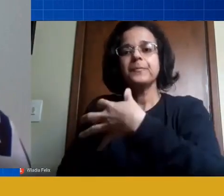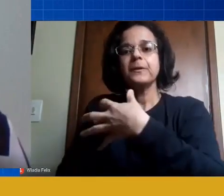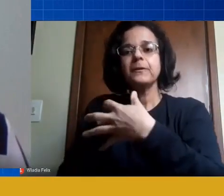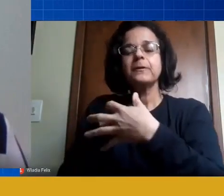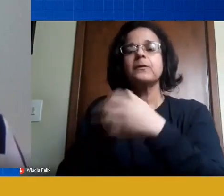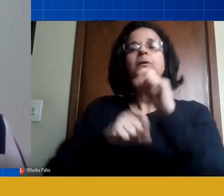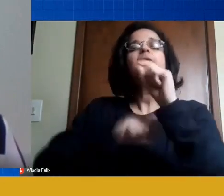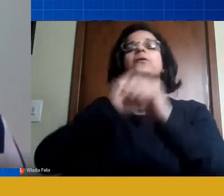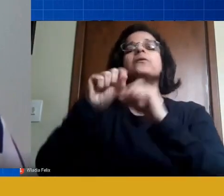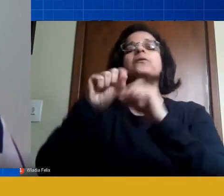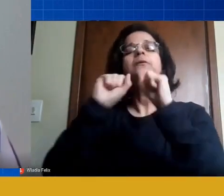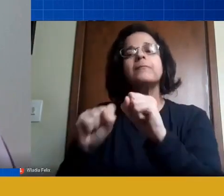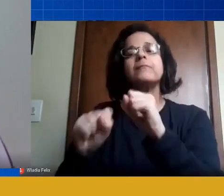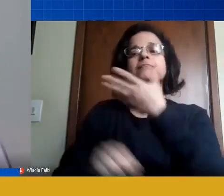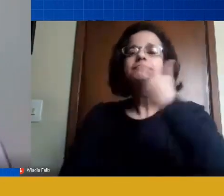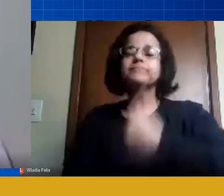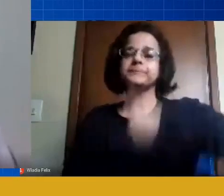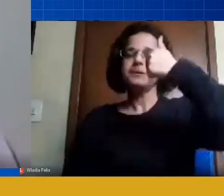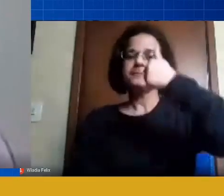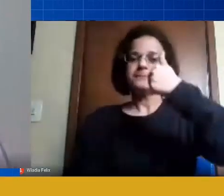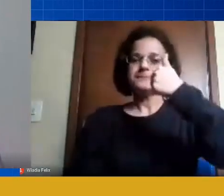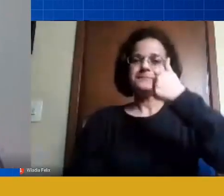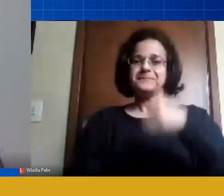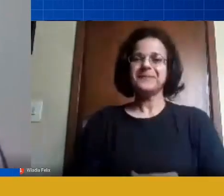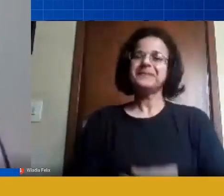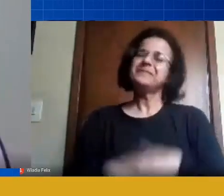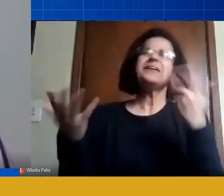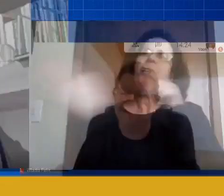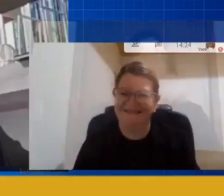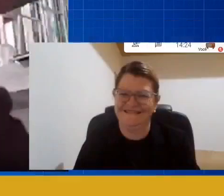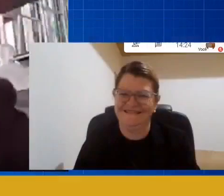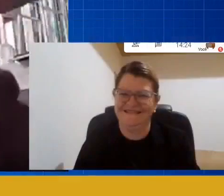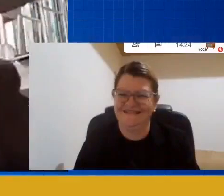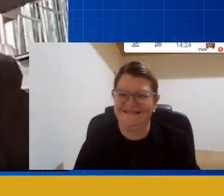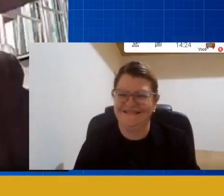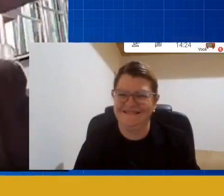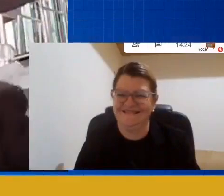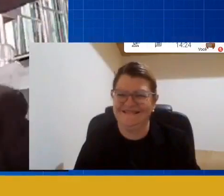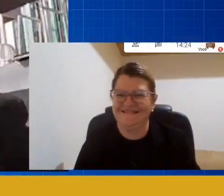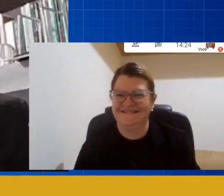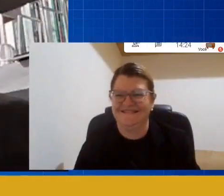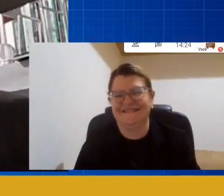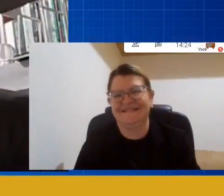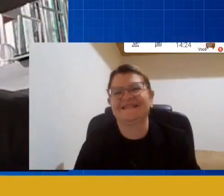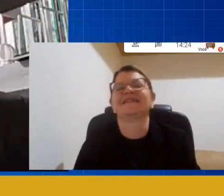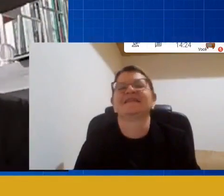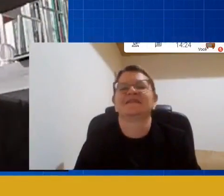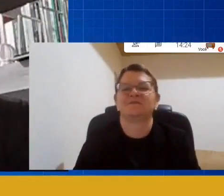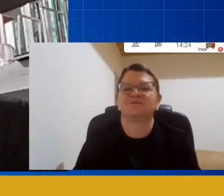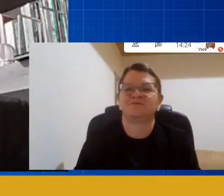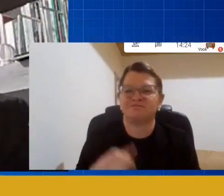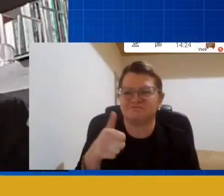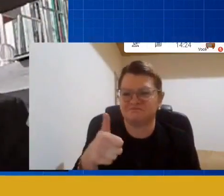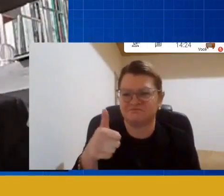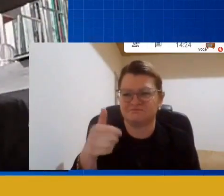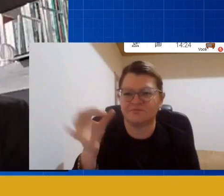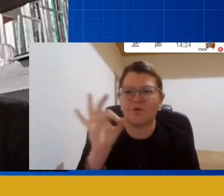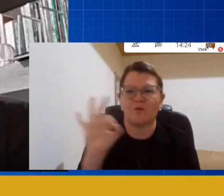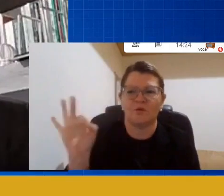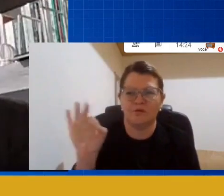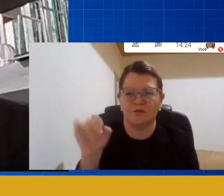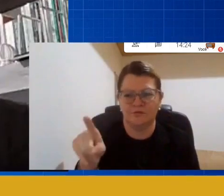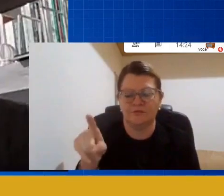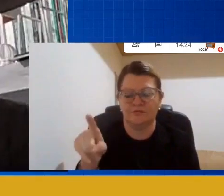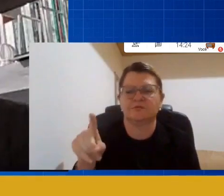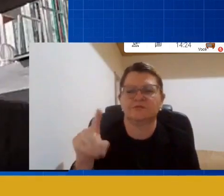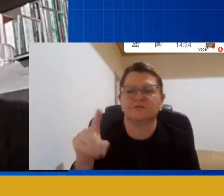tirar de bons frutos? Fiz muitas perguntas, mas tudo bem. Não, foi excelente a sua contextualização.